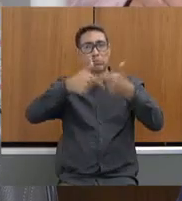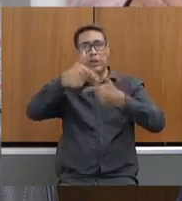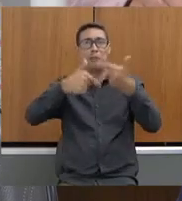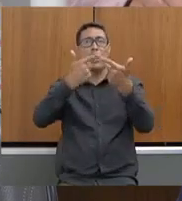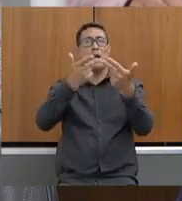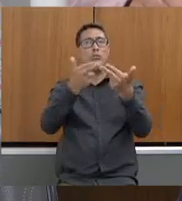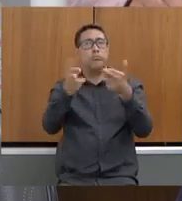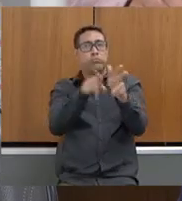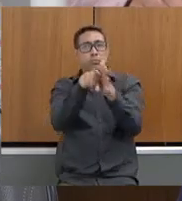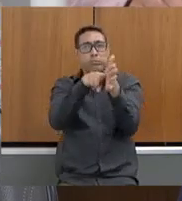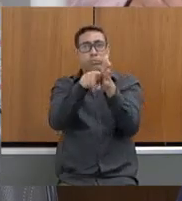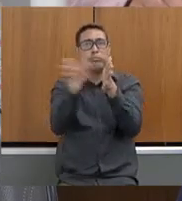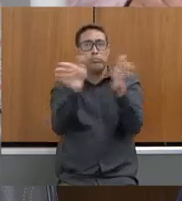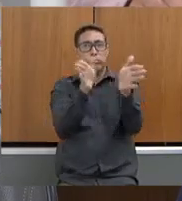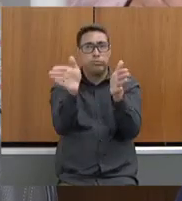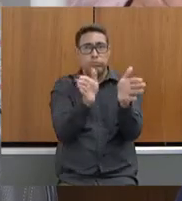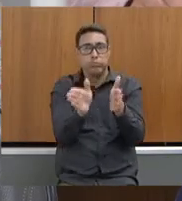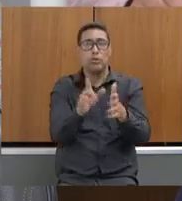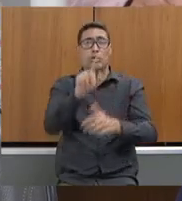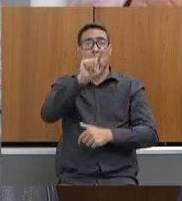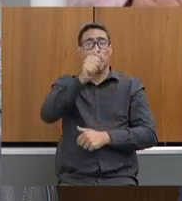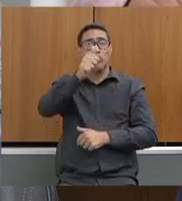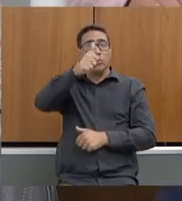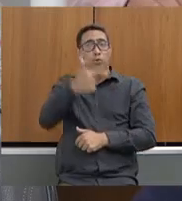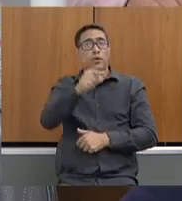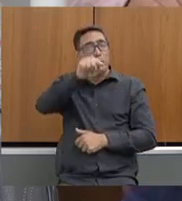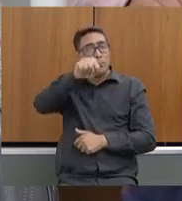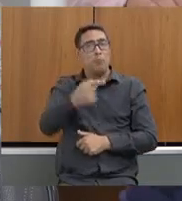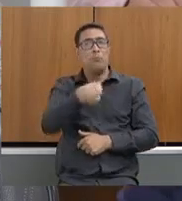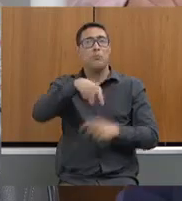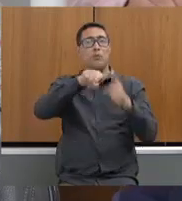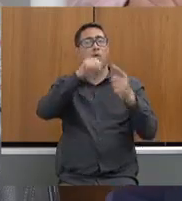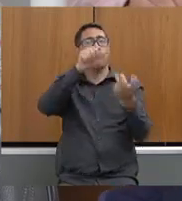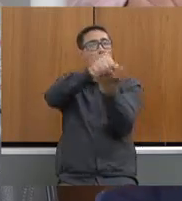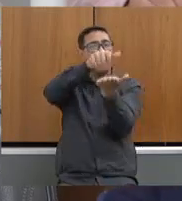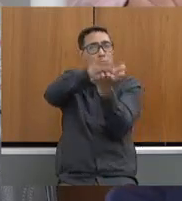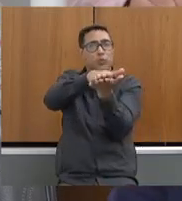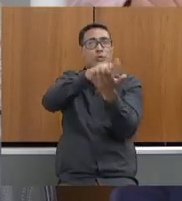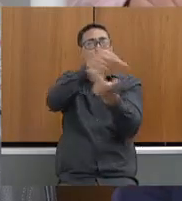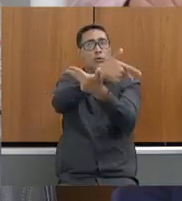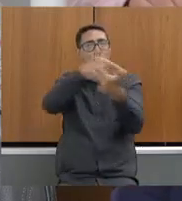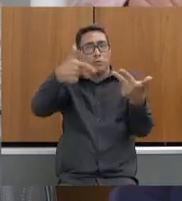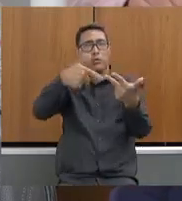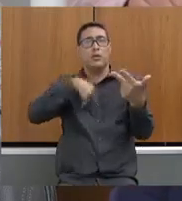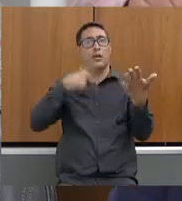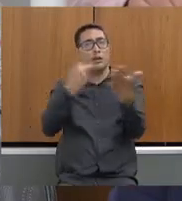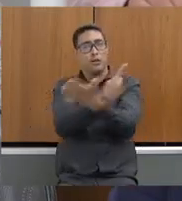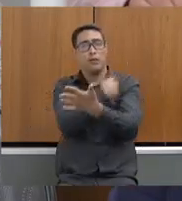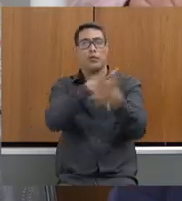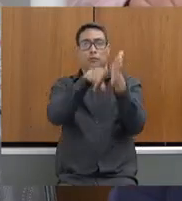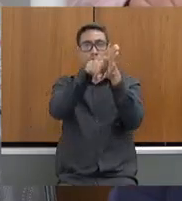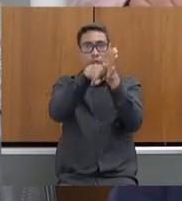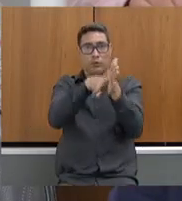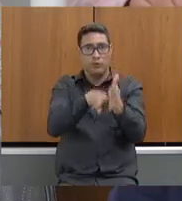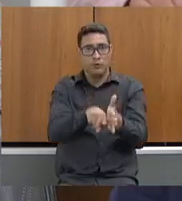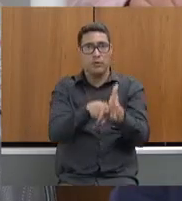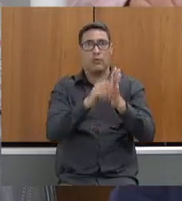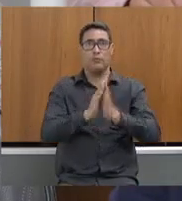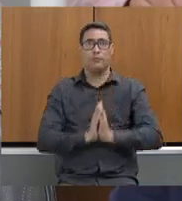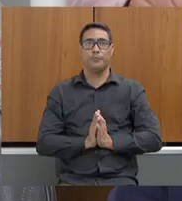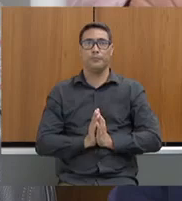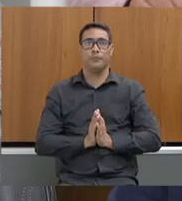fiscalizadas e 12 mil autos de infração decorrentes dessa ação fiscal. Por favor.